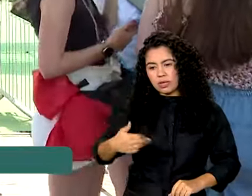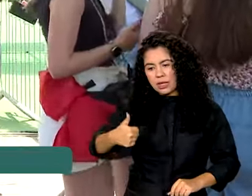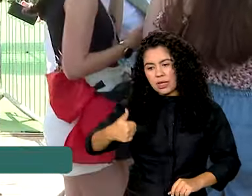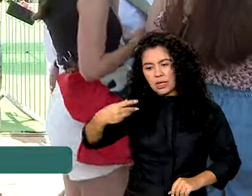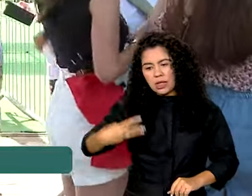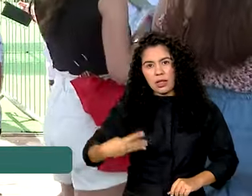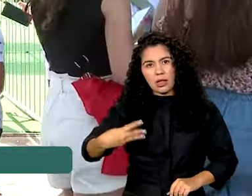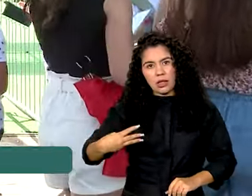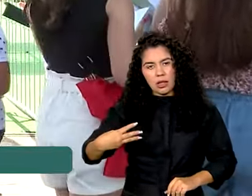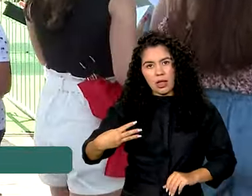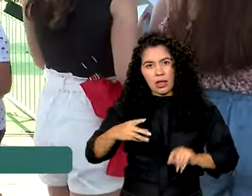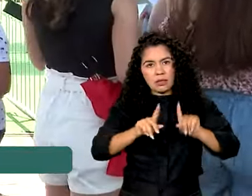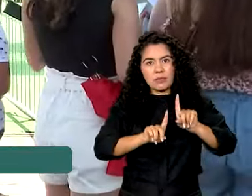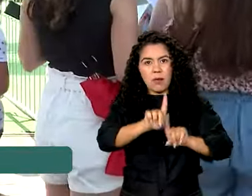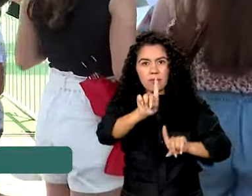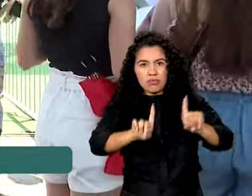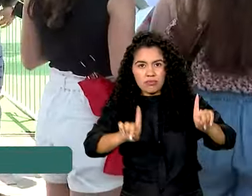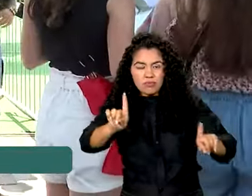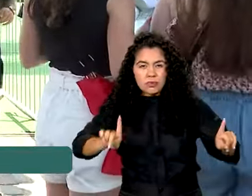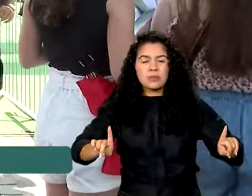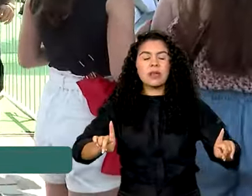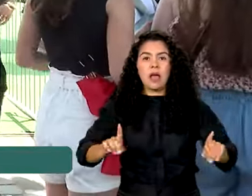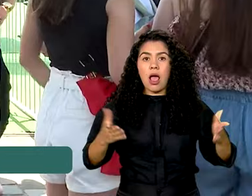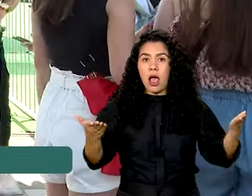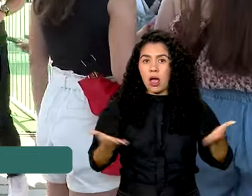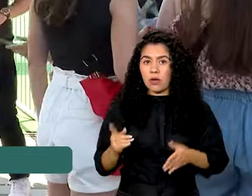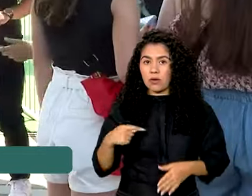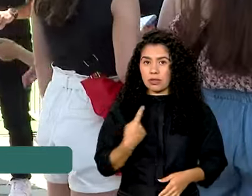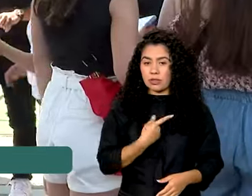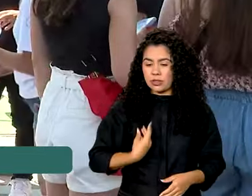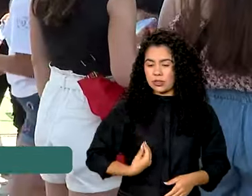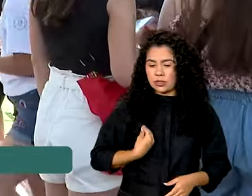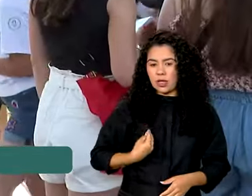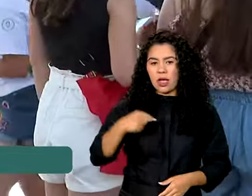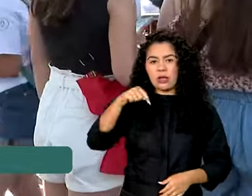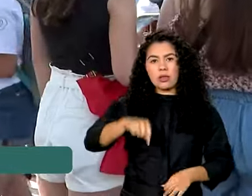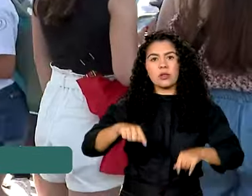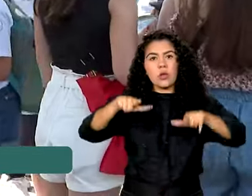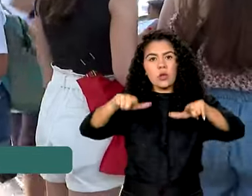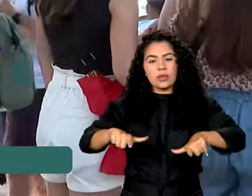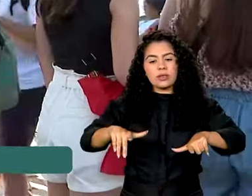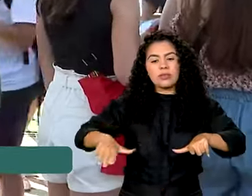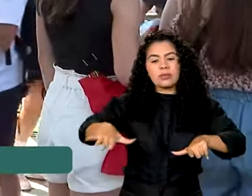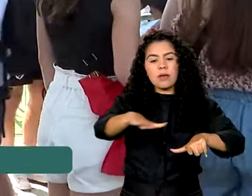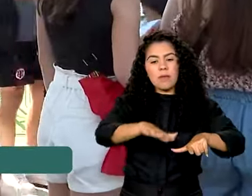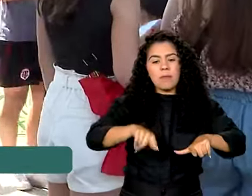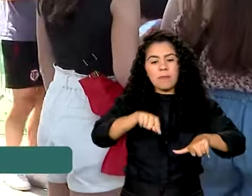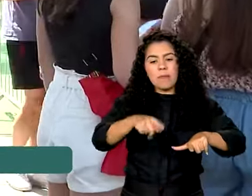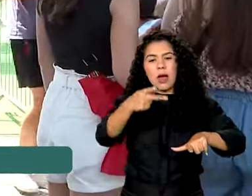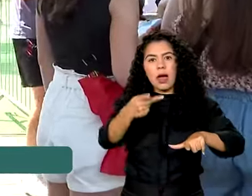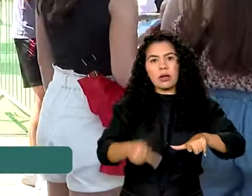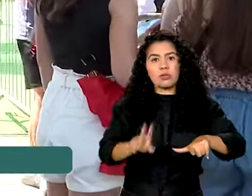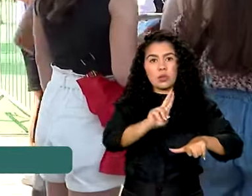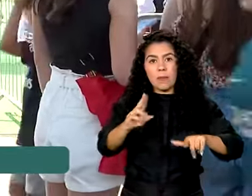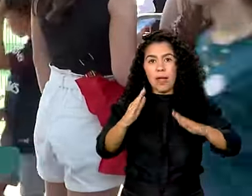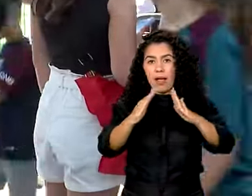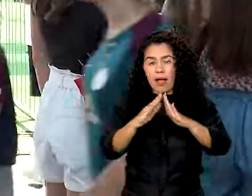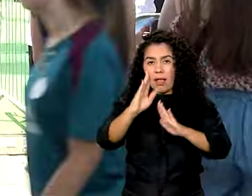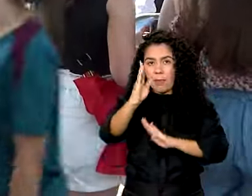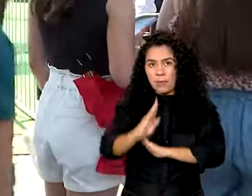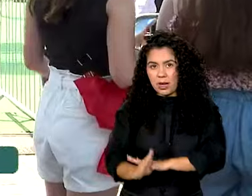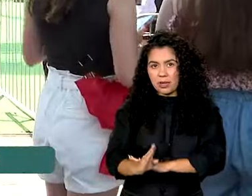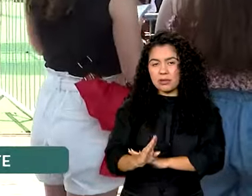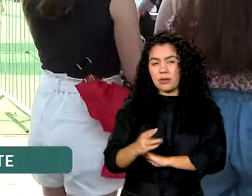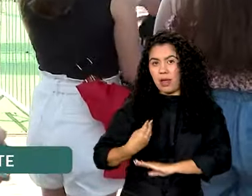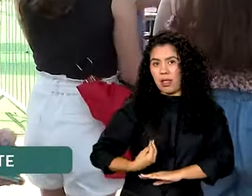no ranking. A gente está aqui, nesse momento, na Casa Brasil, que fica no Parque de La Villette, zona norte de